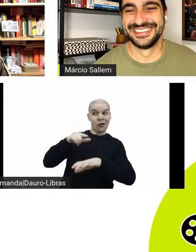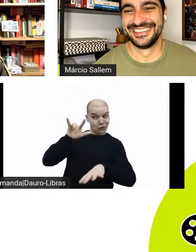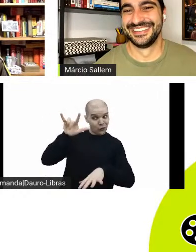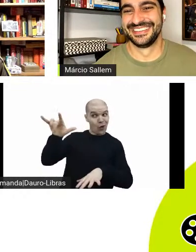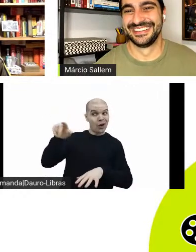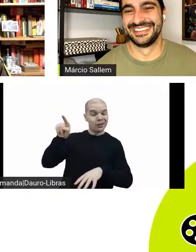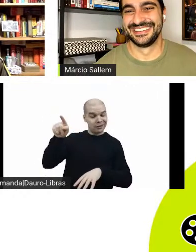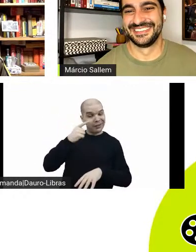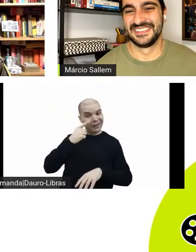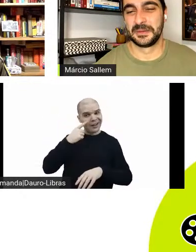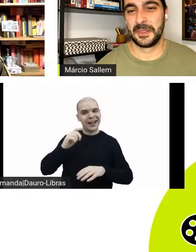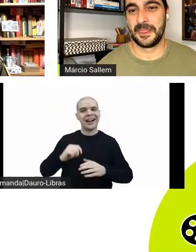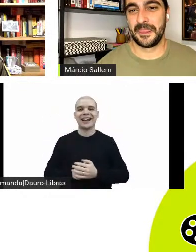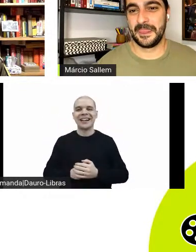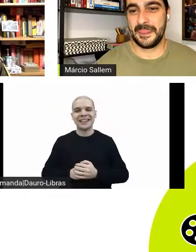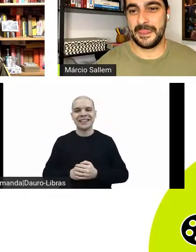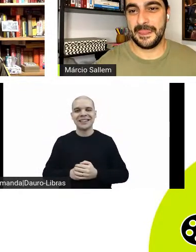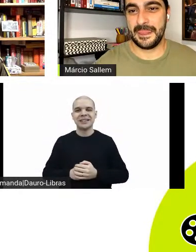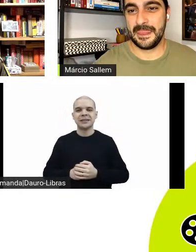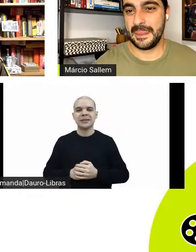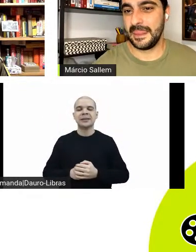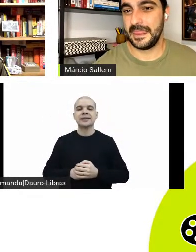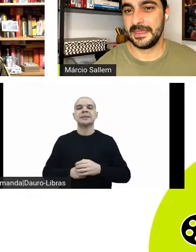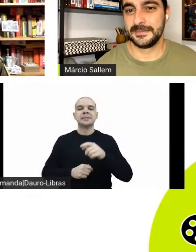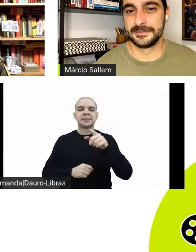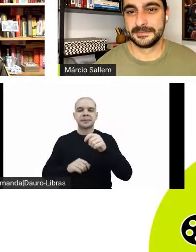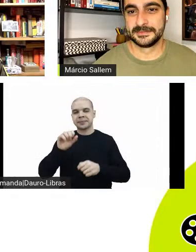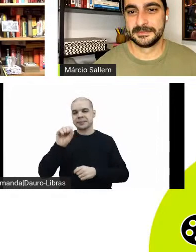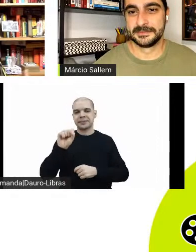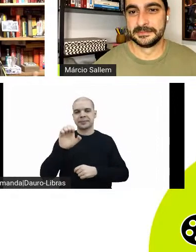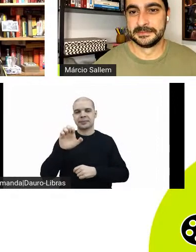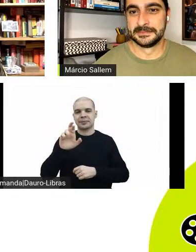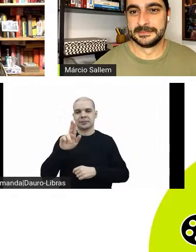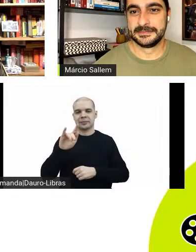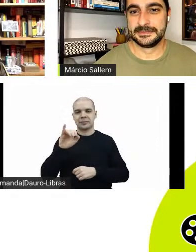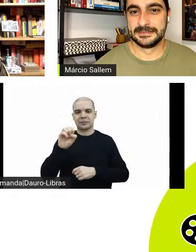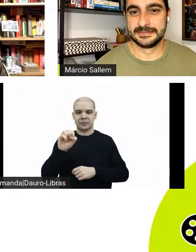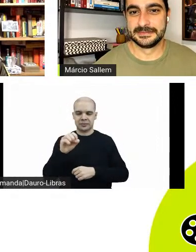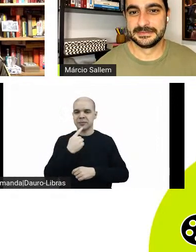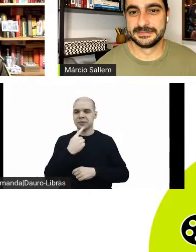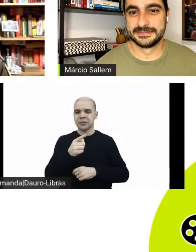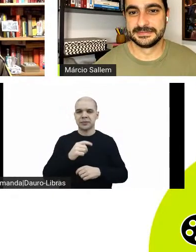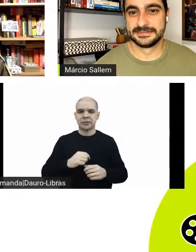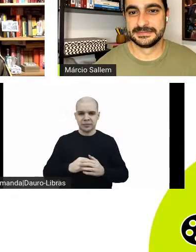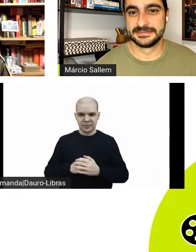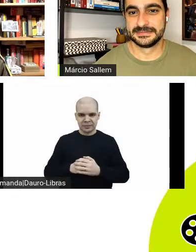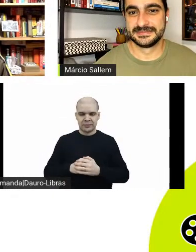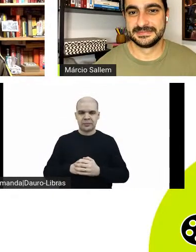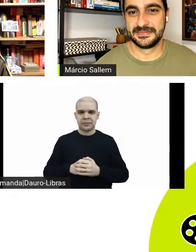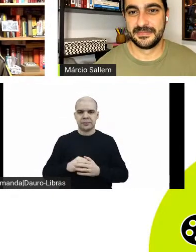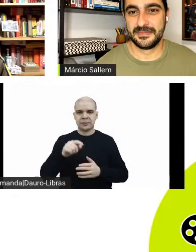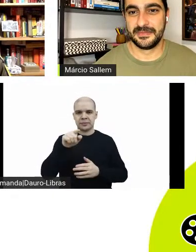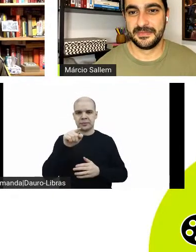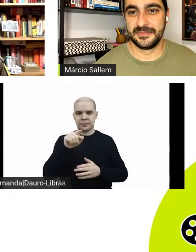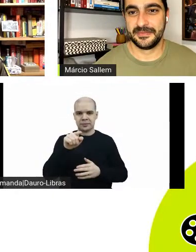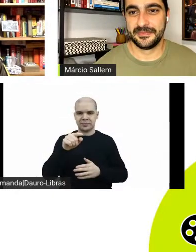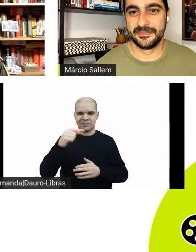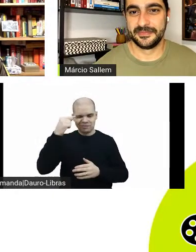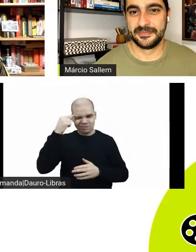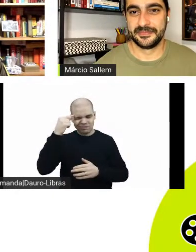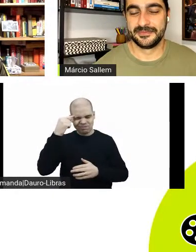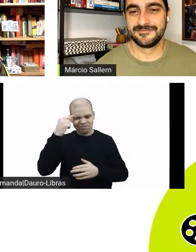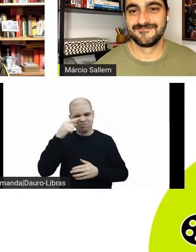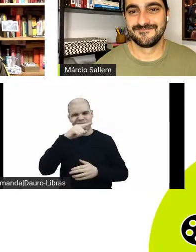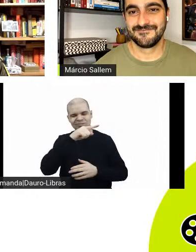Como a gente vive aqui ainda o rescaldo do que aconteceu dois dias atrás, o incêndio da